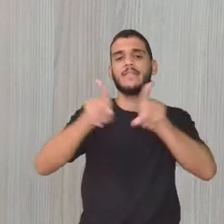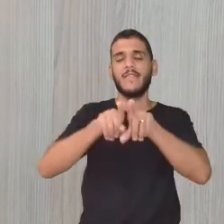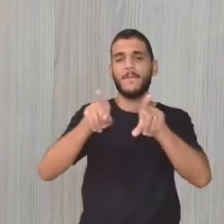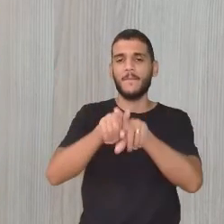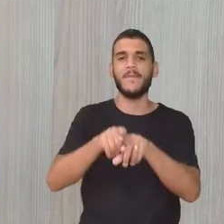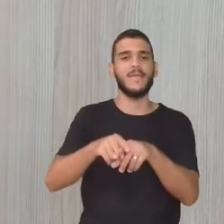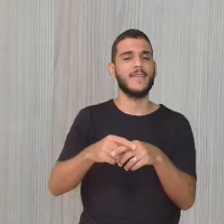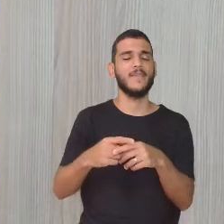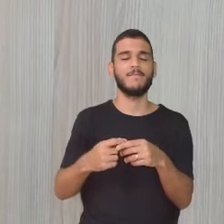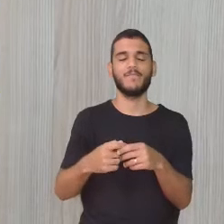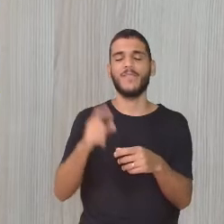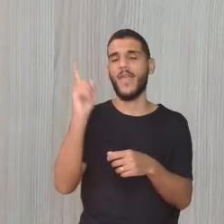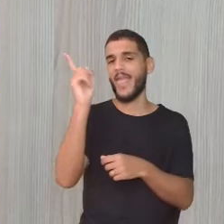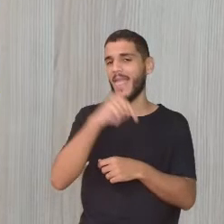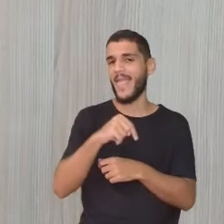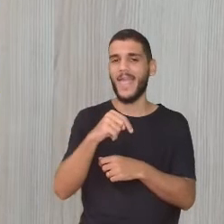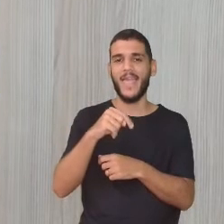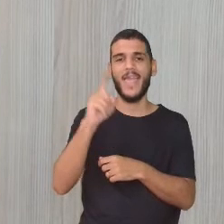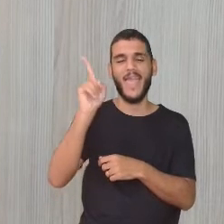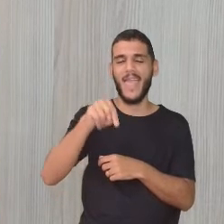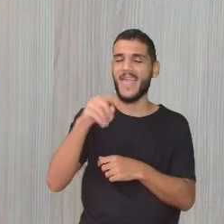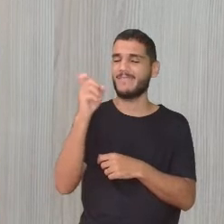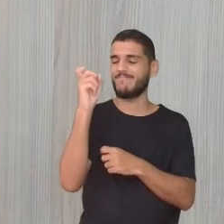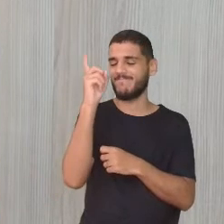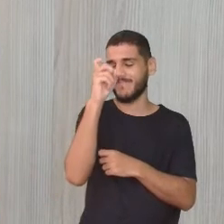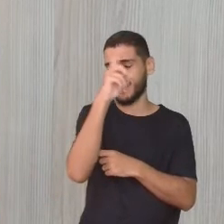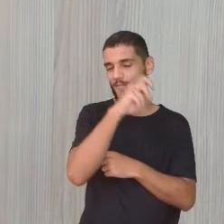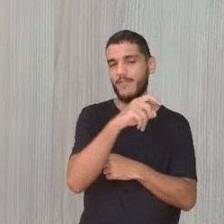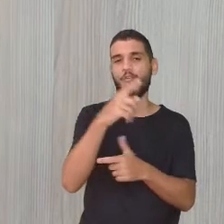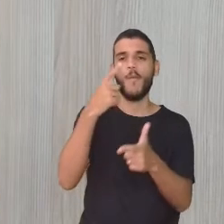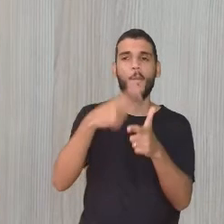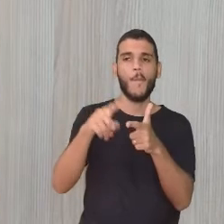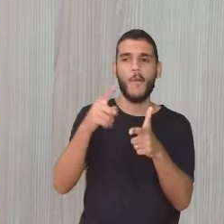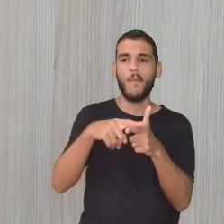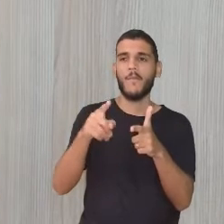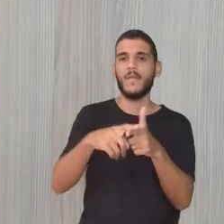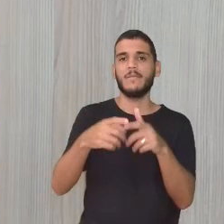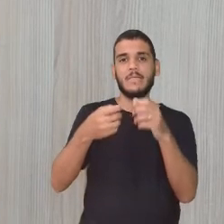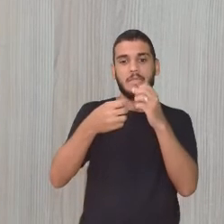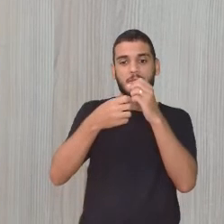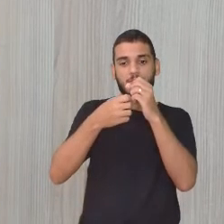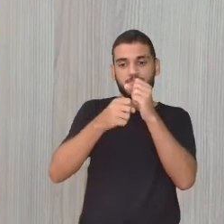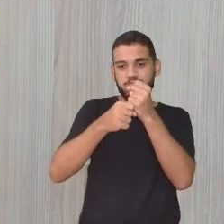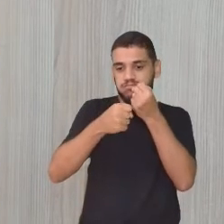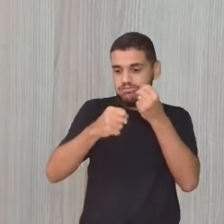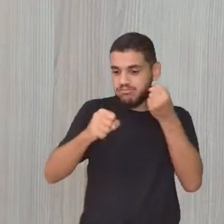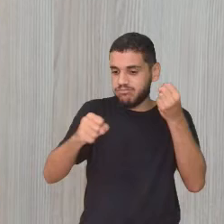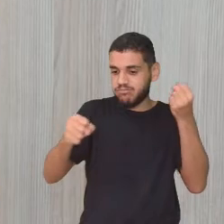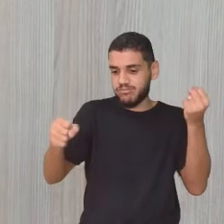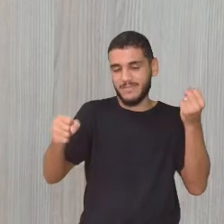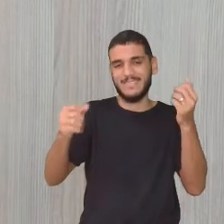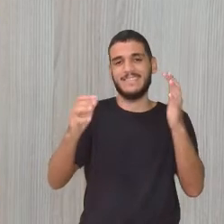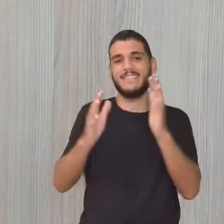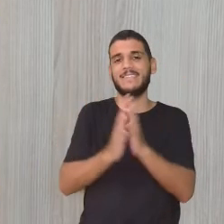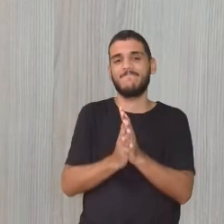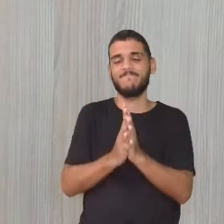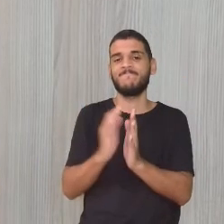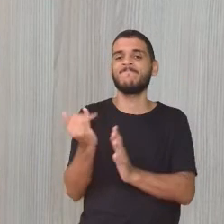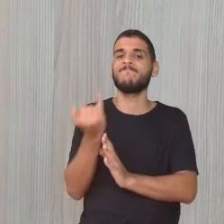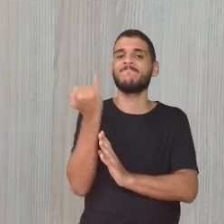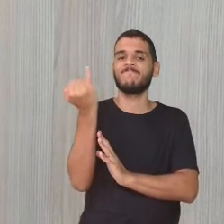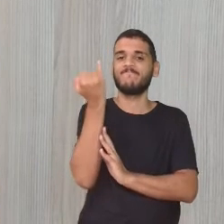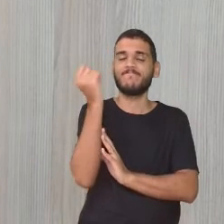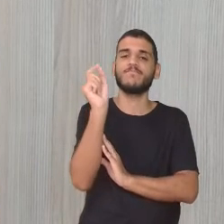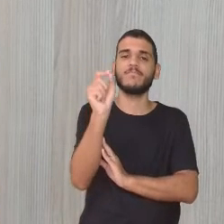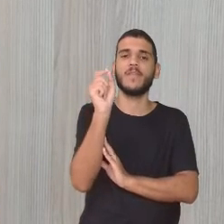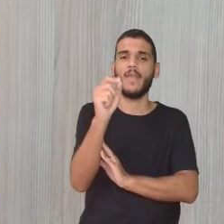toda aquela vida marinha ali. Veja que problema a gente causa, né? Então, por isso que é importante a gente trazer isso, trazer